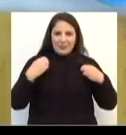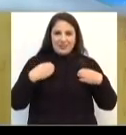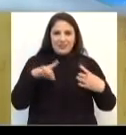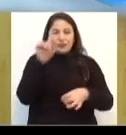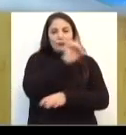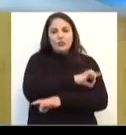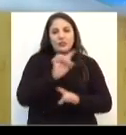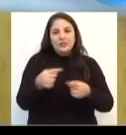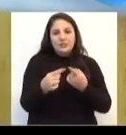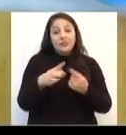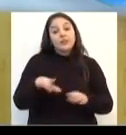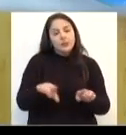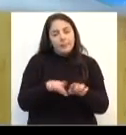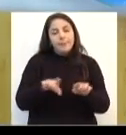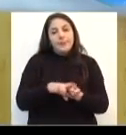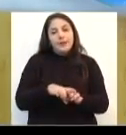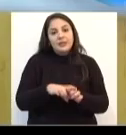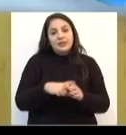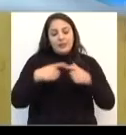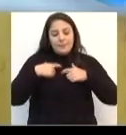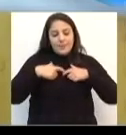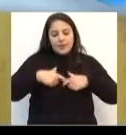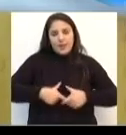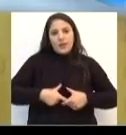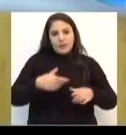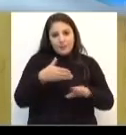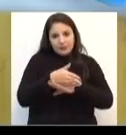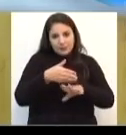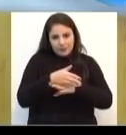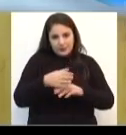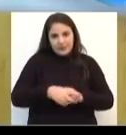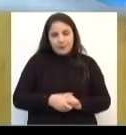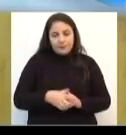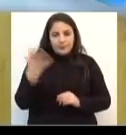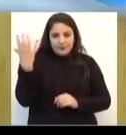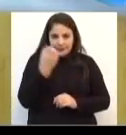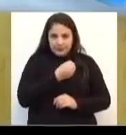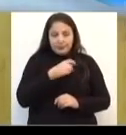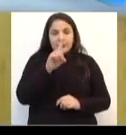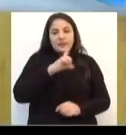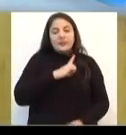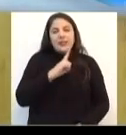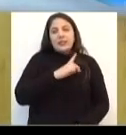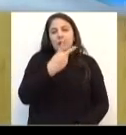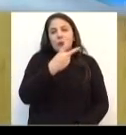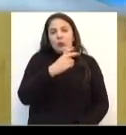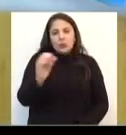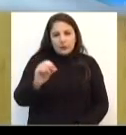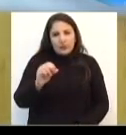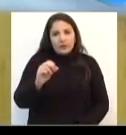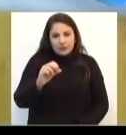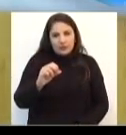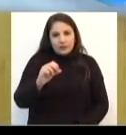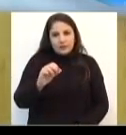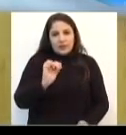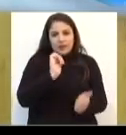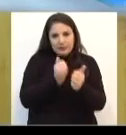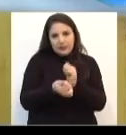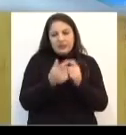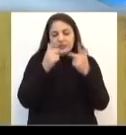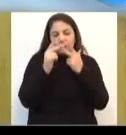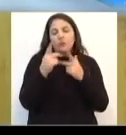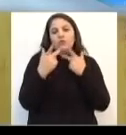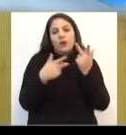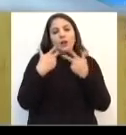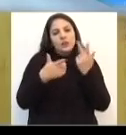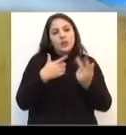e também receberão a medalha de participação ao término da prova. São 200 atletas, como eu falei, a gente acredita até que